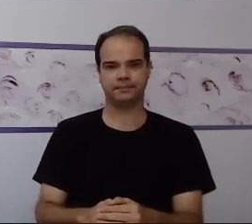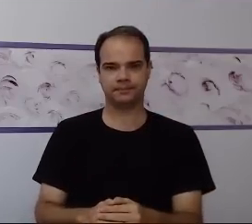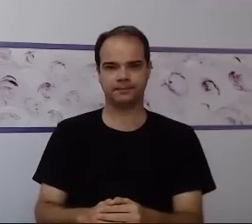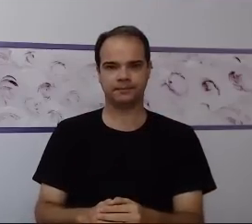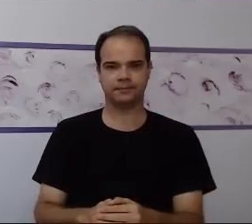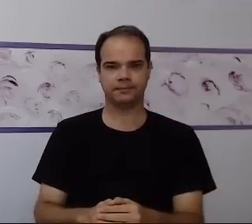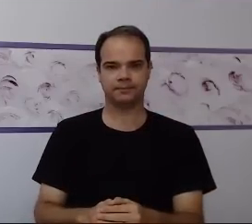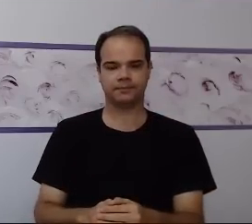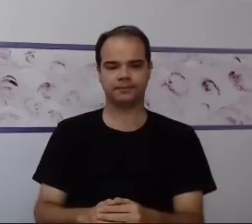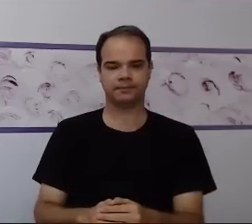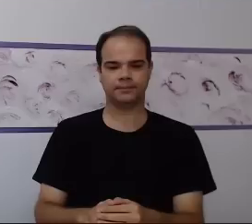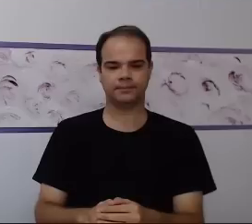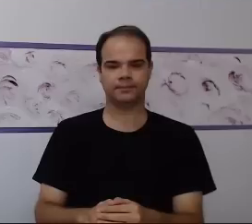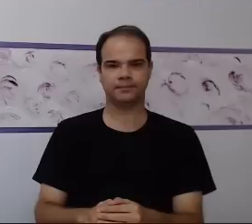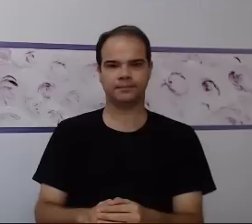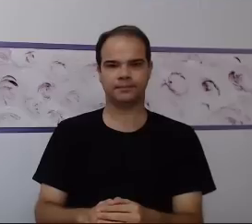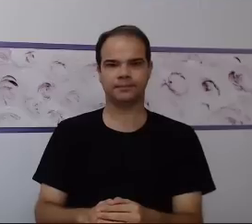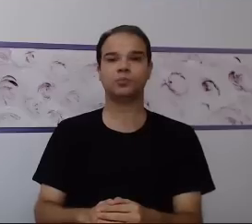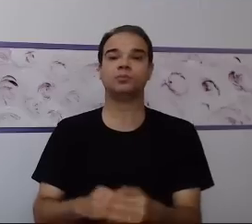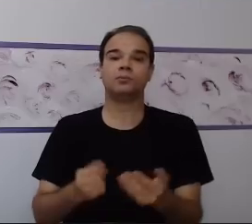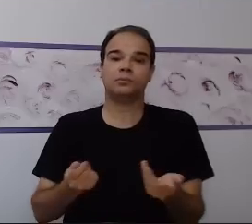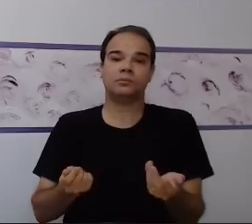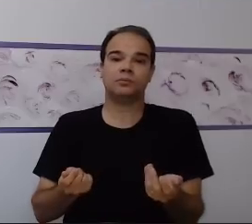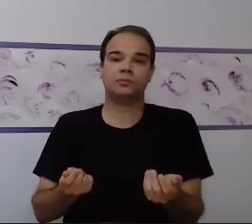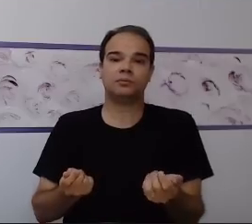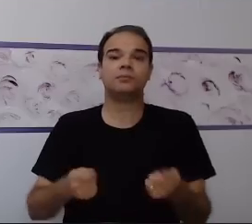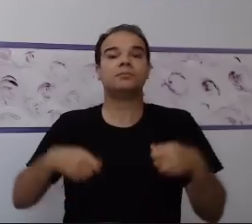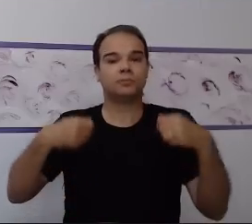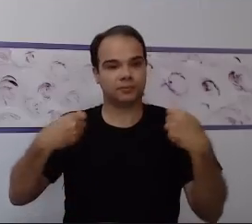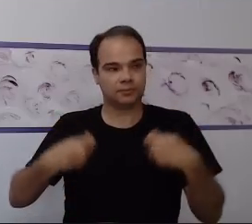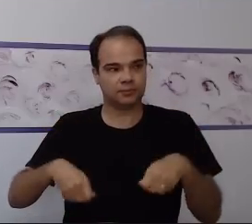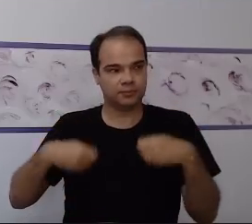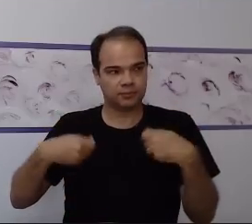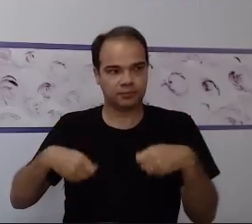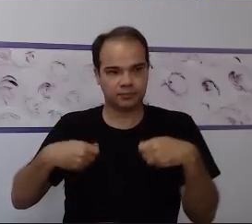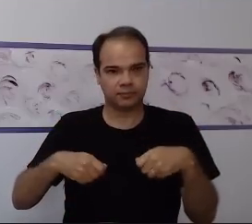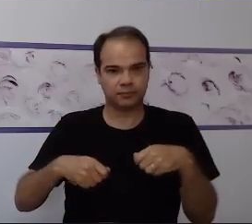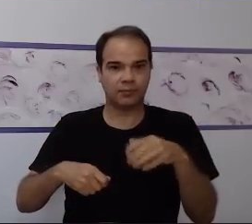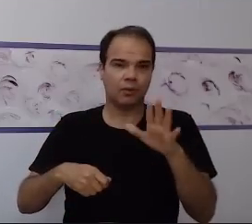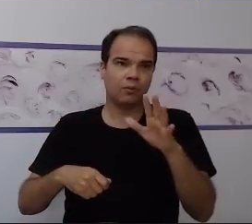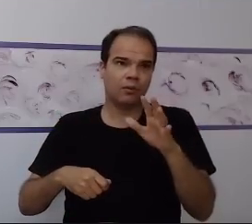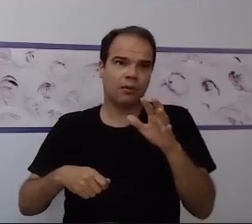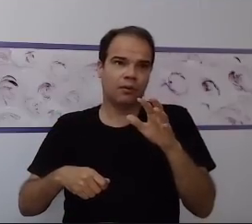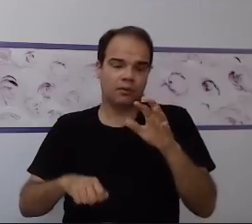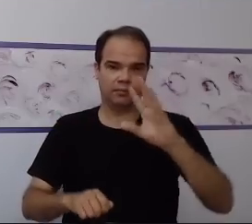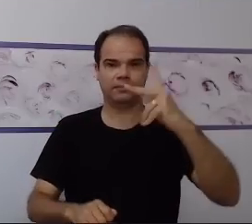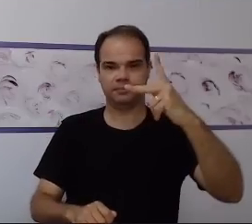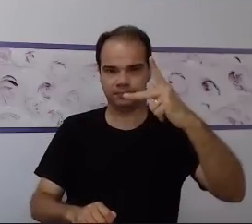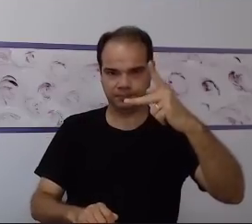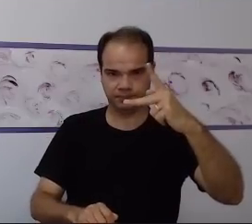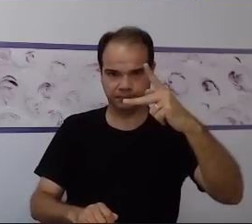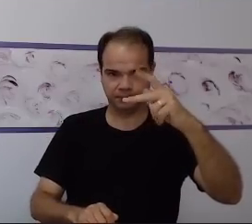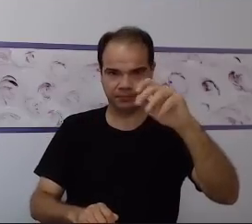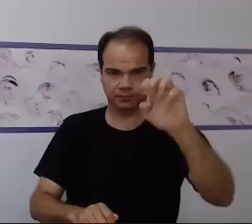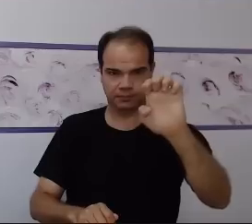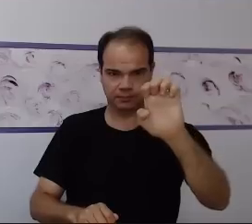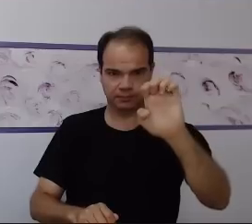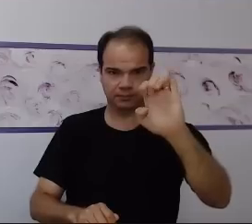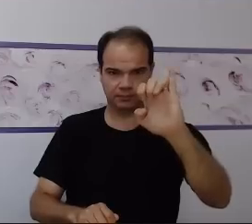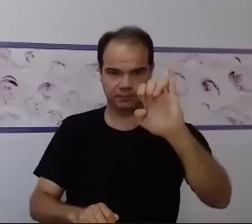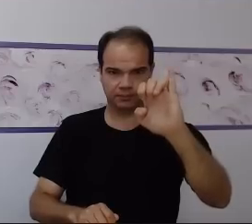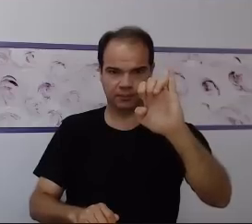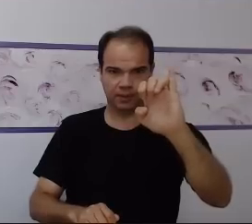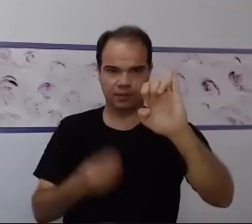estrutura, a gente caminha numa situação. se você realizou um PEI, e a gente não pode fugir do PEI